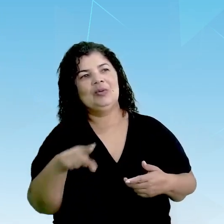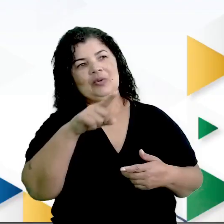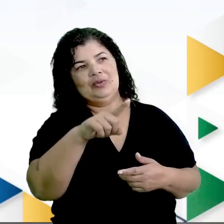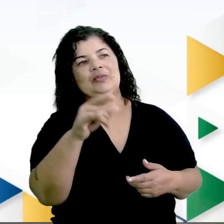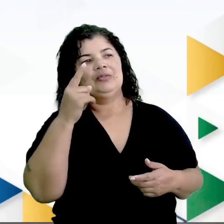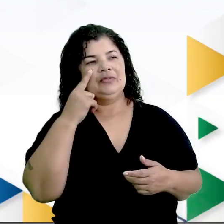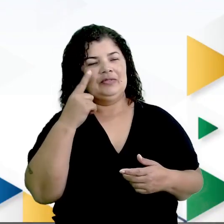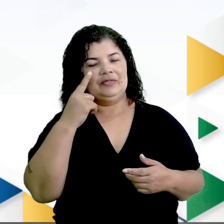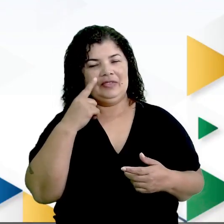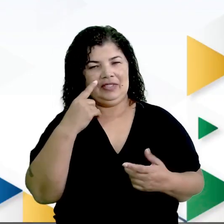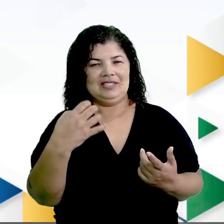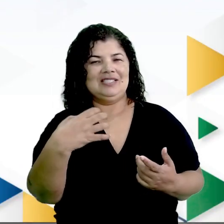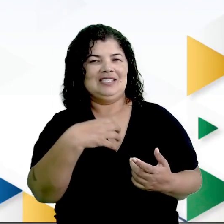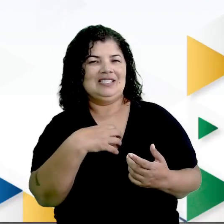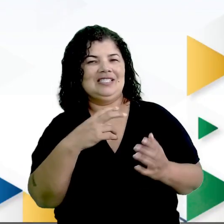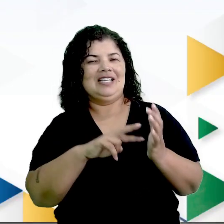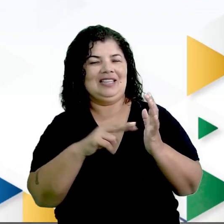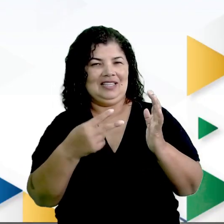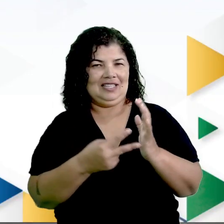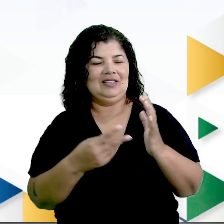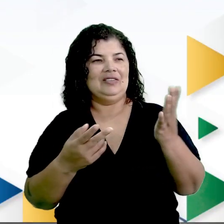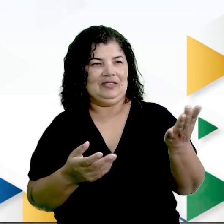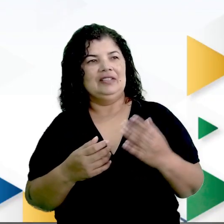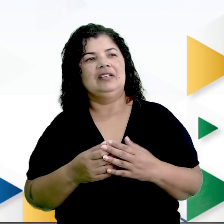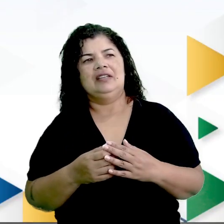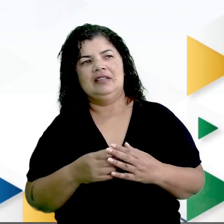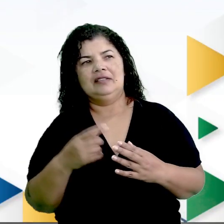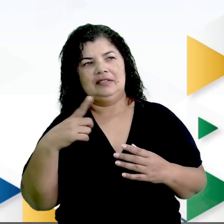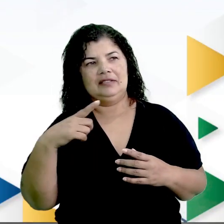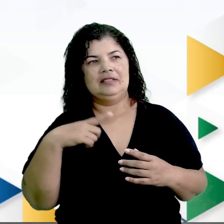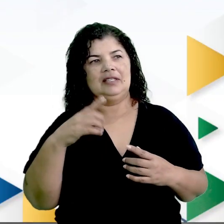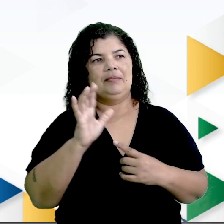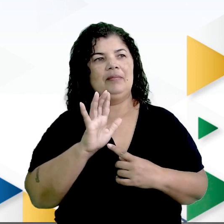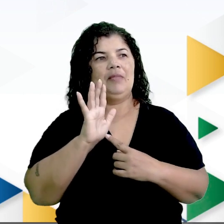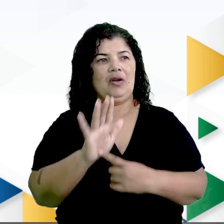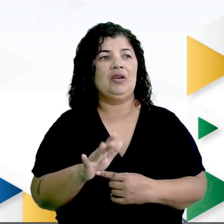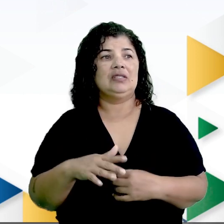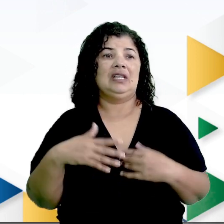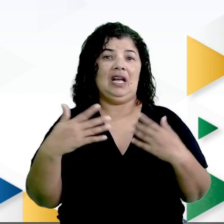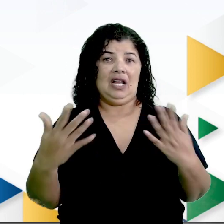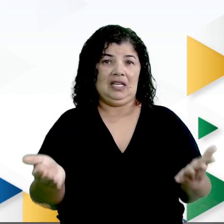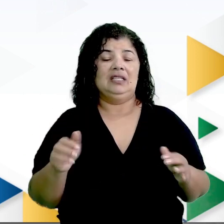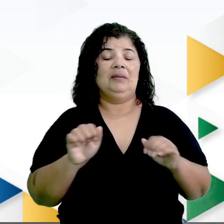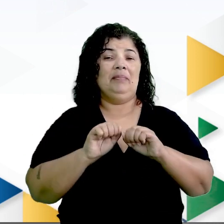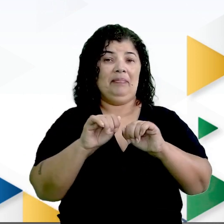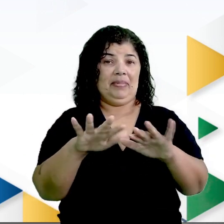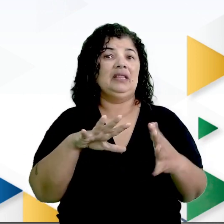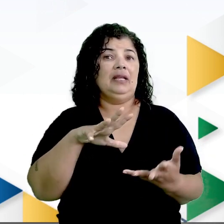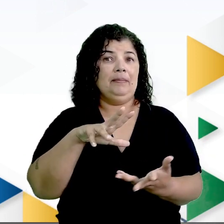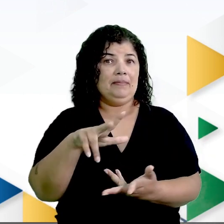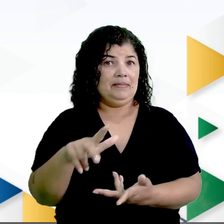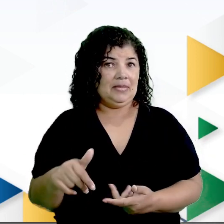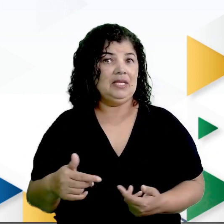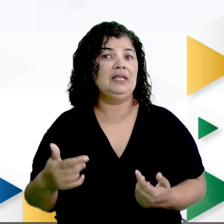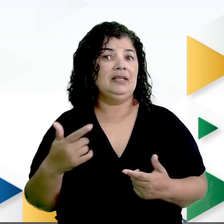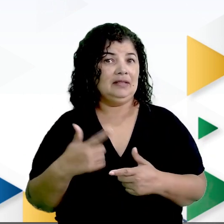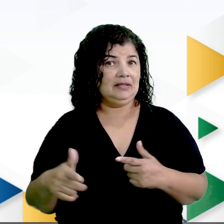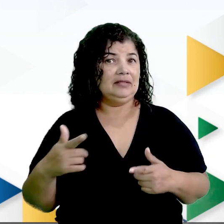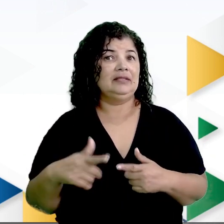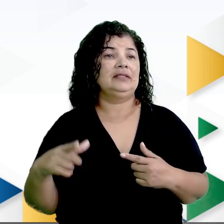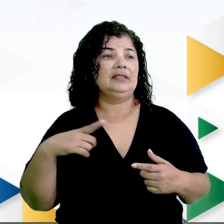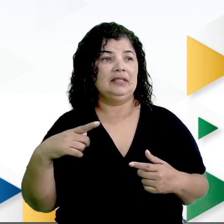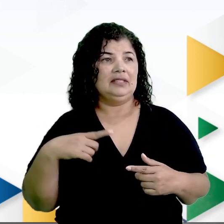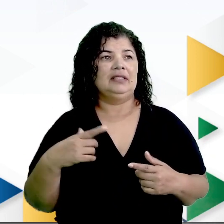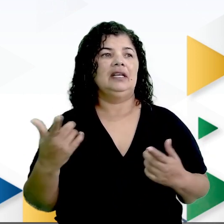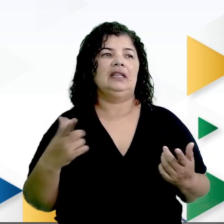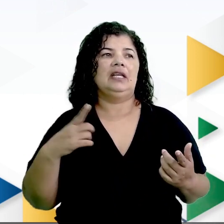Olhem na tela aqui, outro. Aqui, todo mundo sabe que nós estamos passando ainda na pandemia. Veja que nós temos medidas